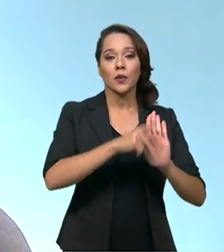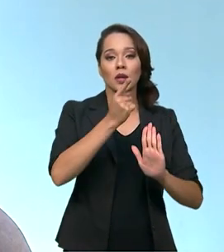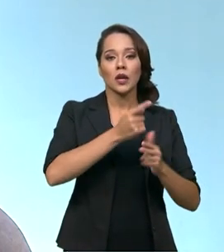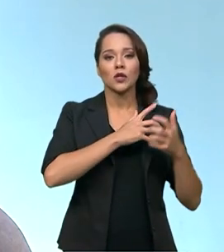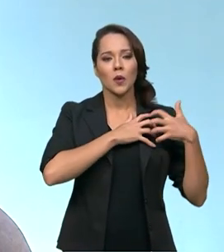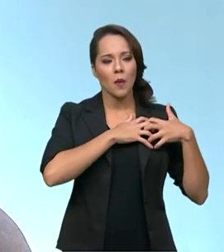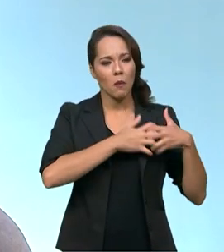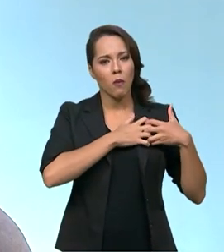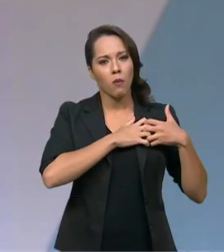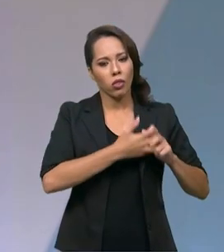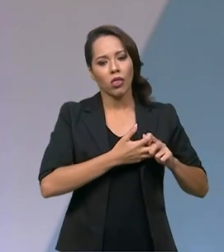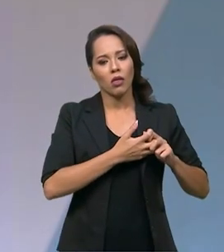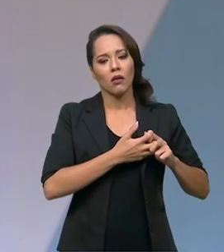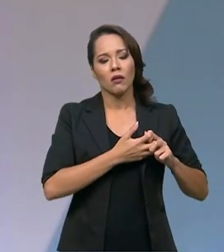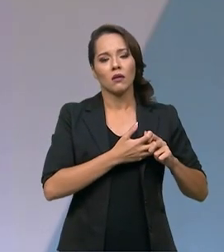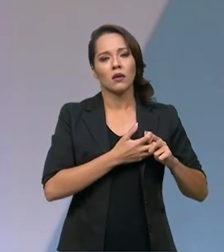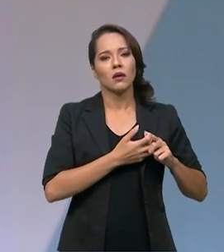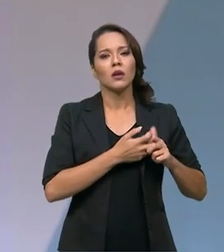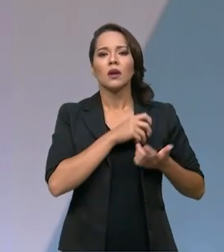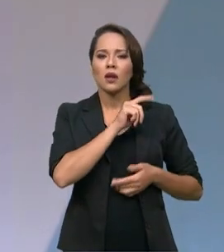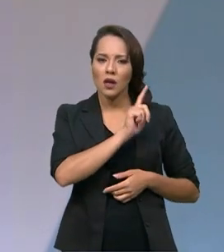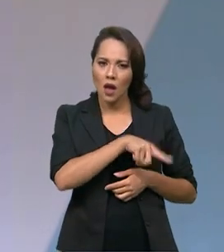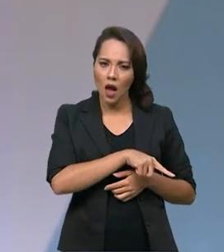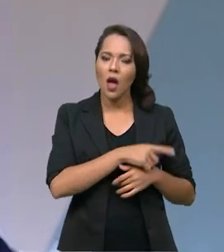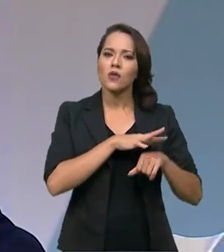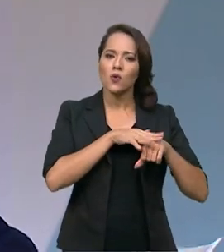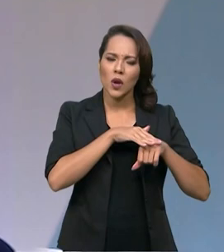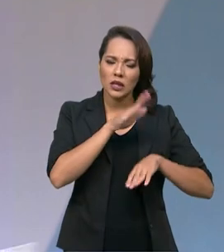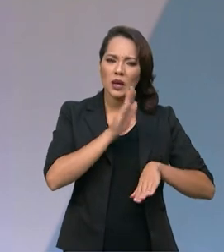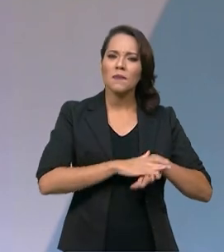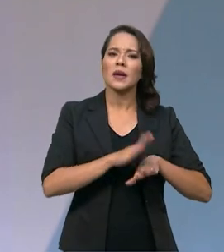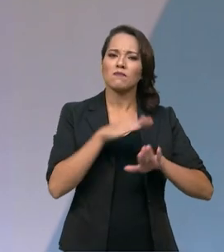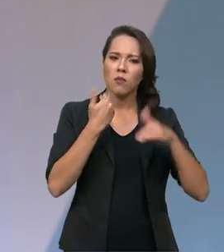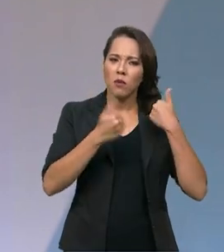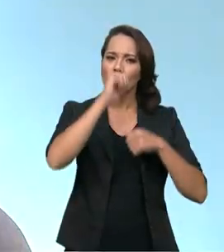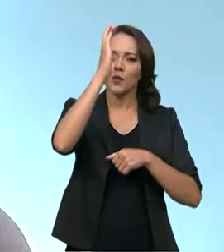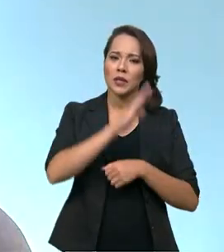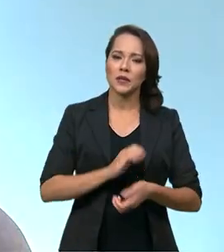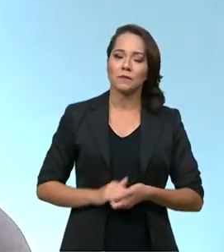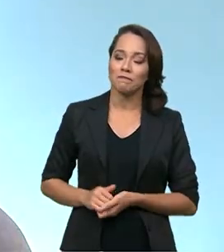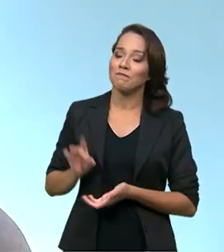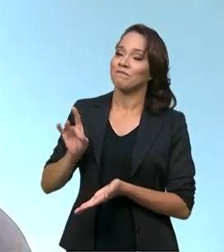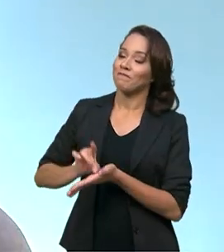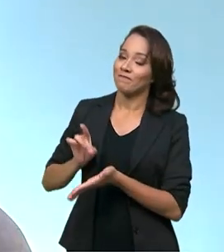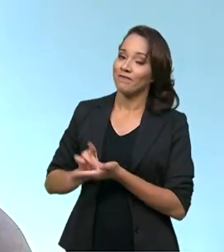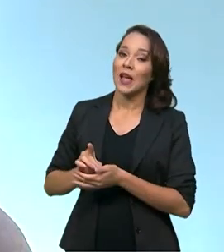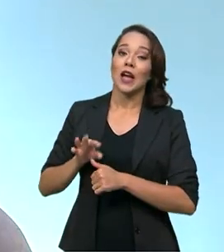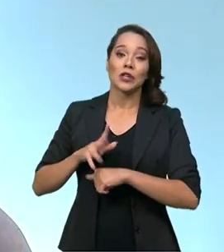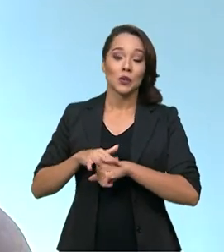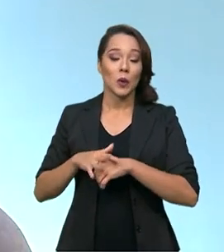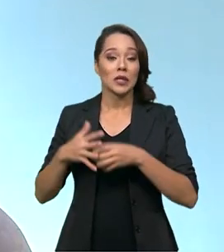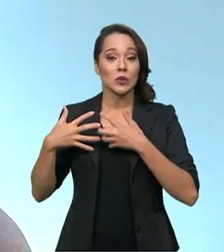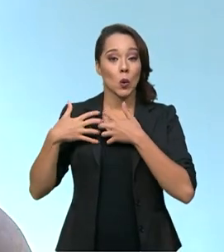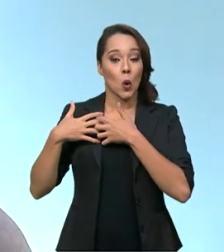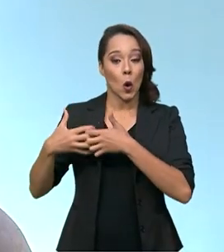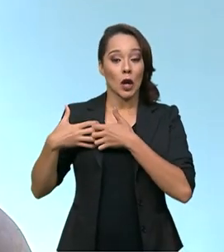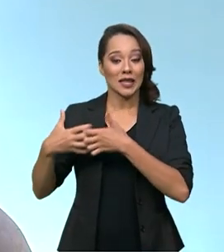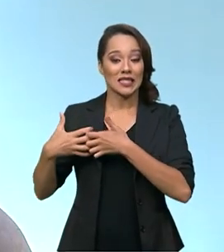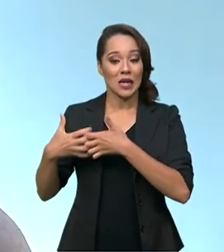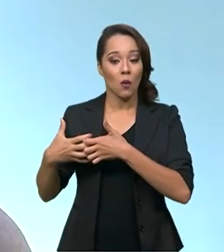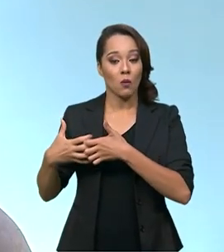infarto agudo do miocárdio, que ainda é a doença que mais mata no Brasil. Na realidade, as doenças cardiovasculares